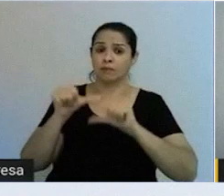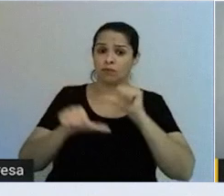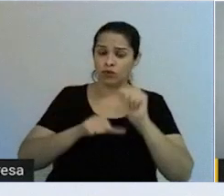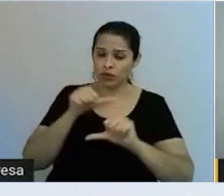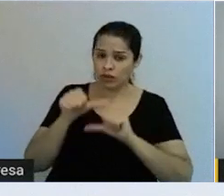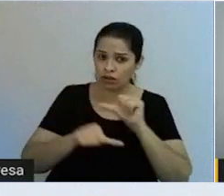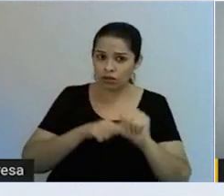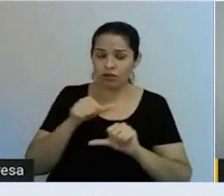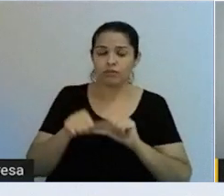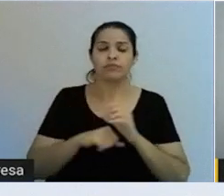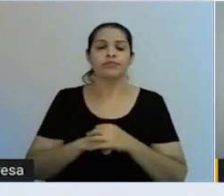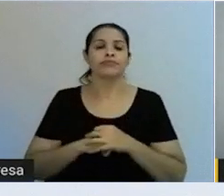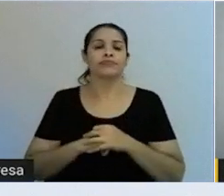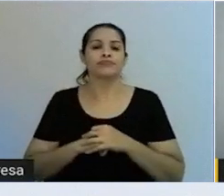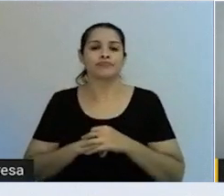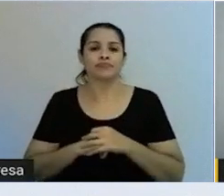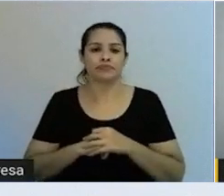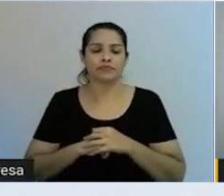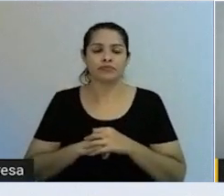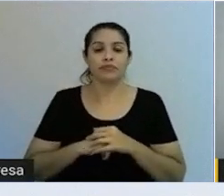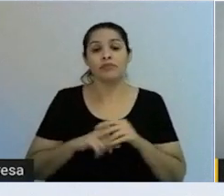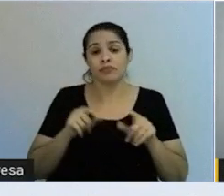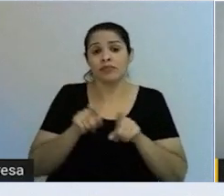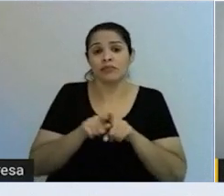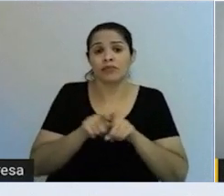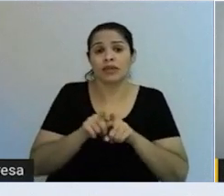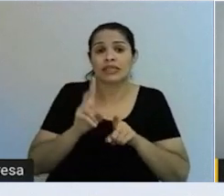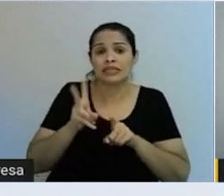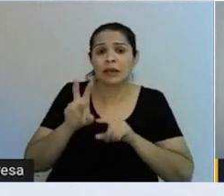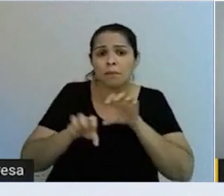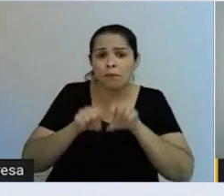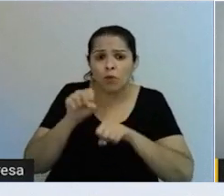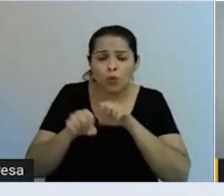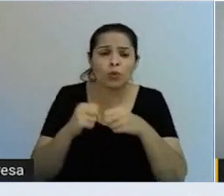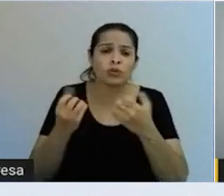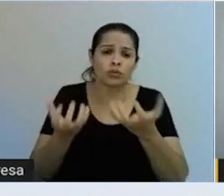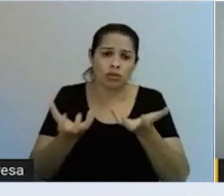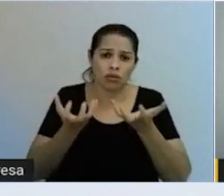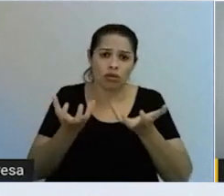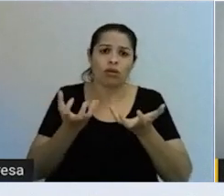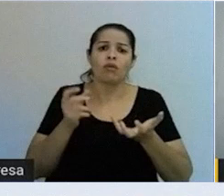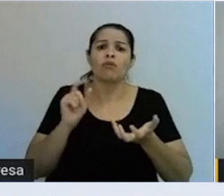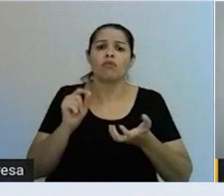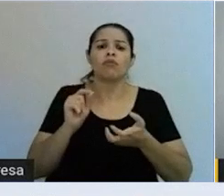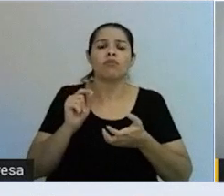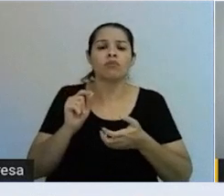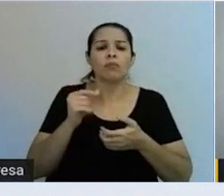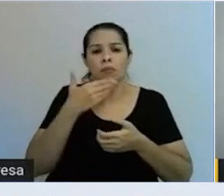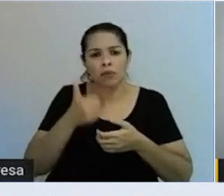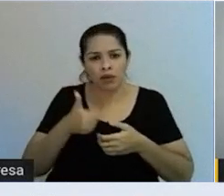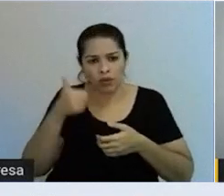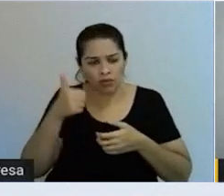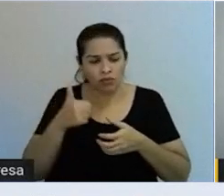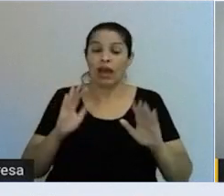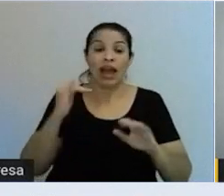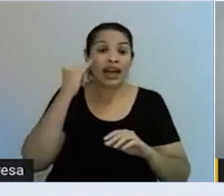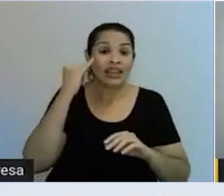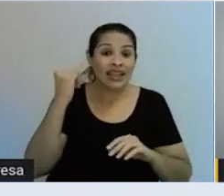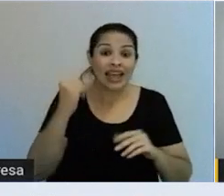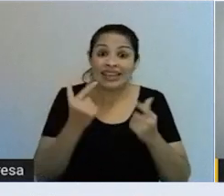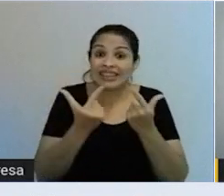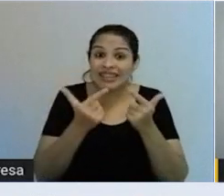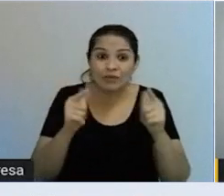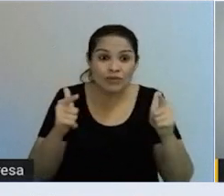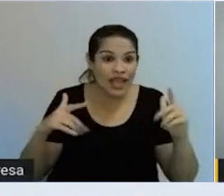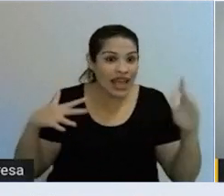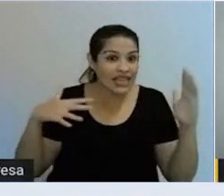aconteçam e sempre buscando o zero acidente. Isso é o óbvio. Temos